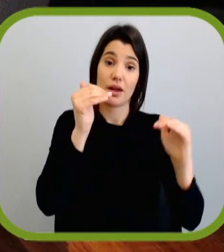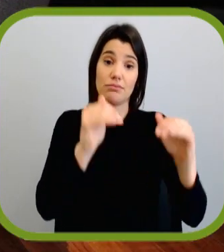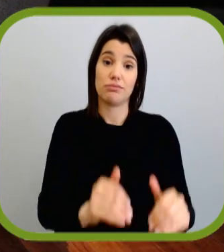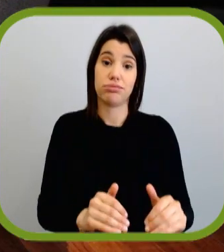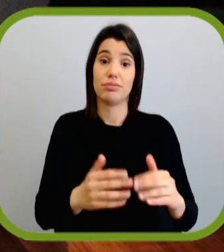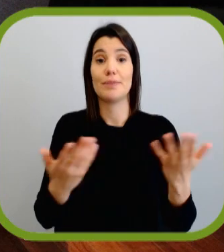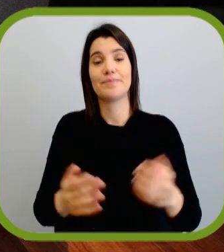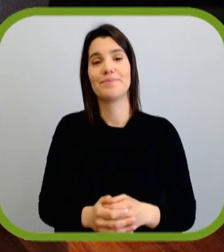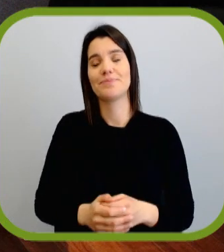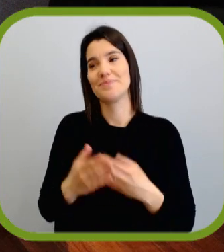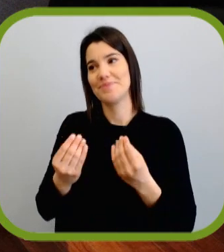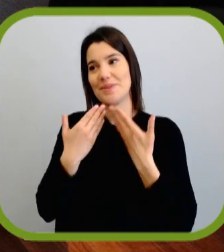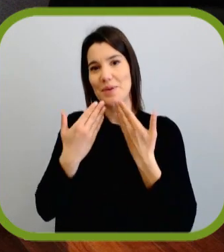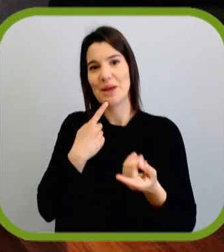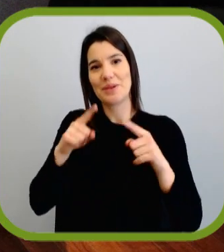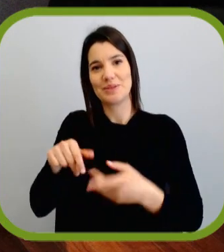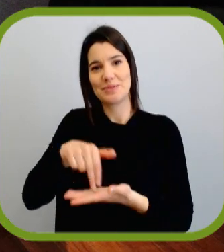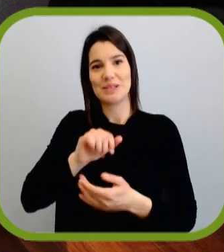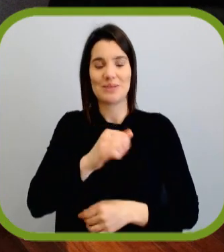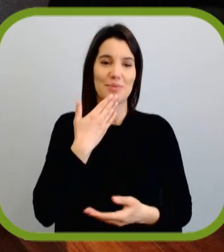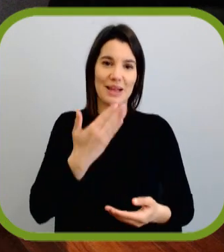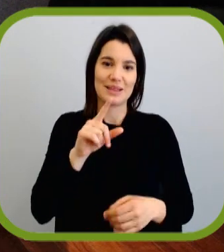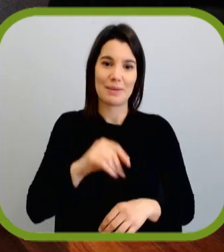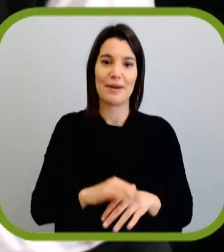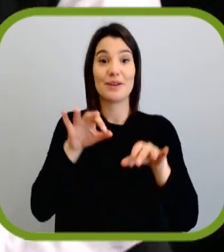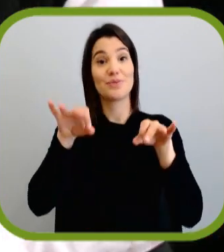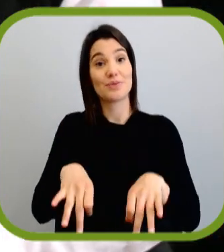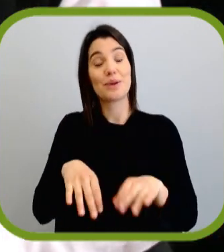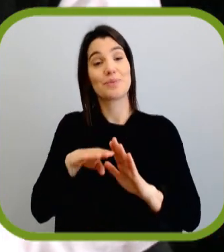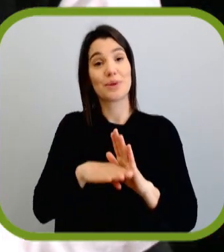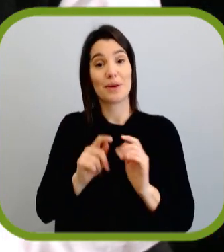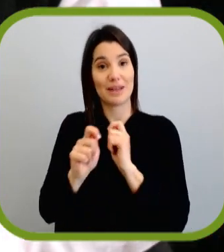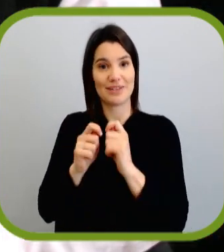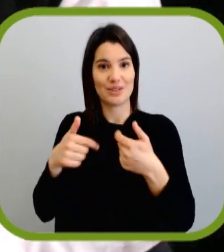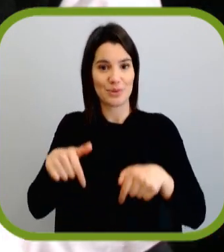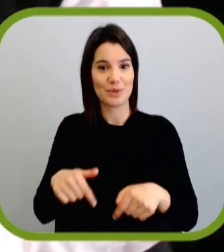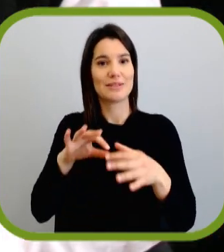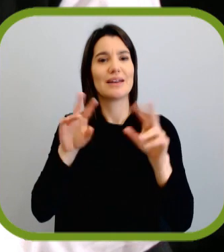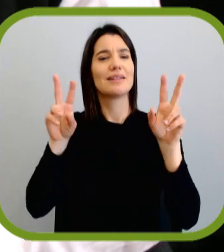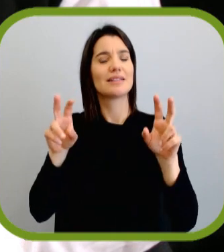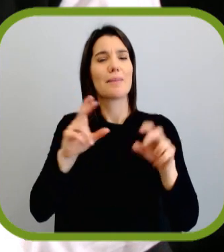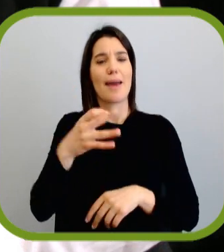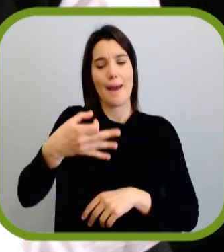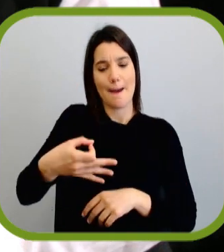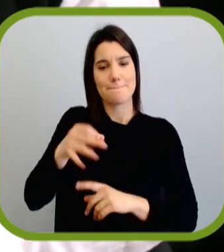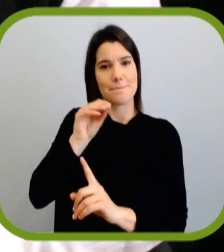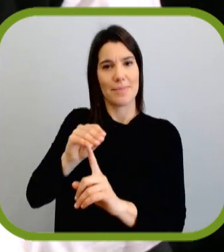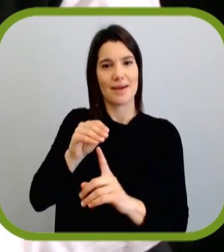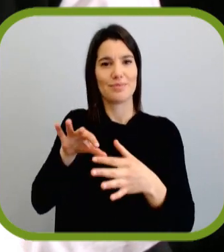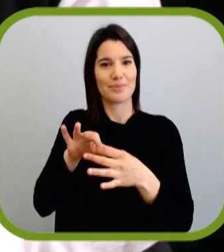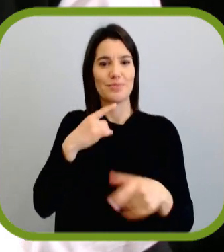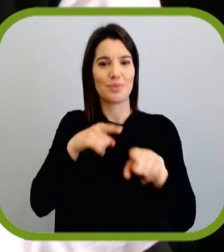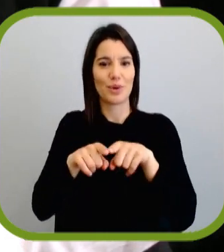enfraquecem. Luís Paixão Martins, uma vez mais, muito obrigado pela sua presença. Termina assim mais um Panorâmica, hoje sobre o papel das relações